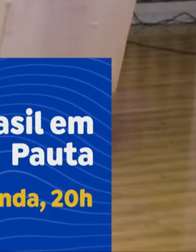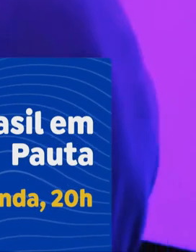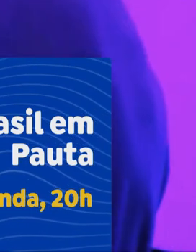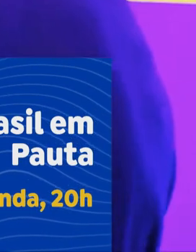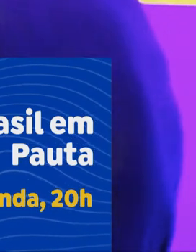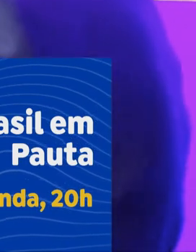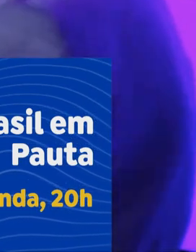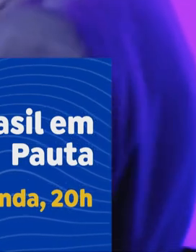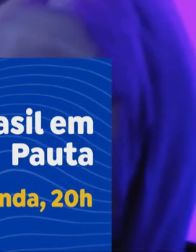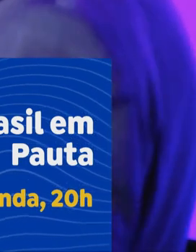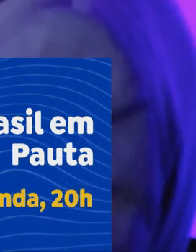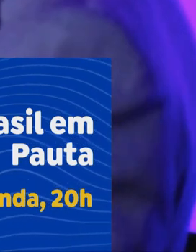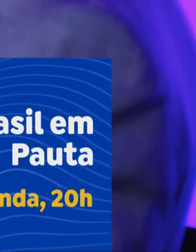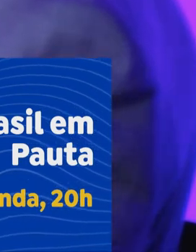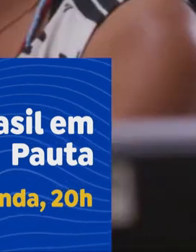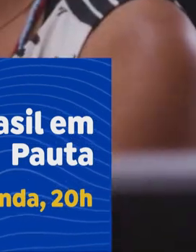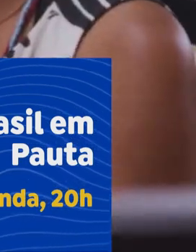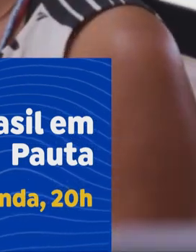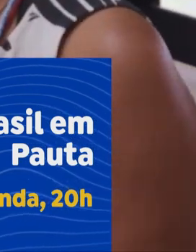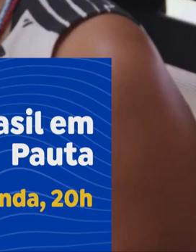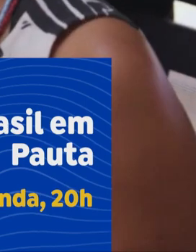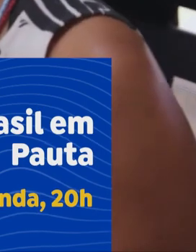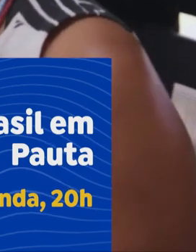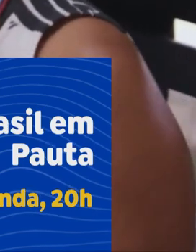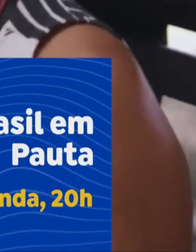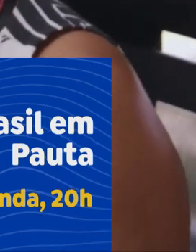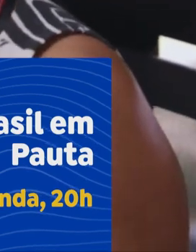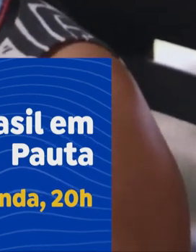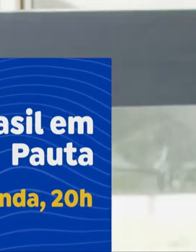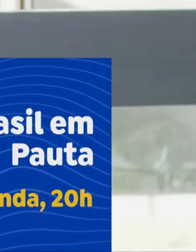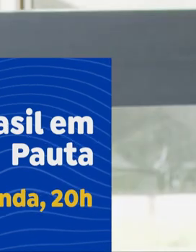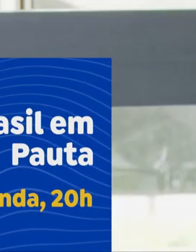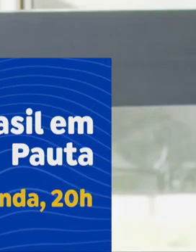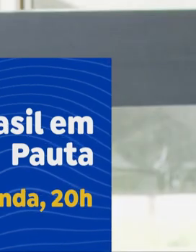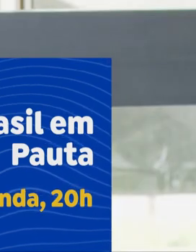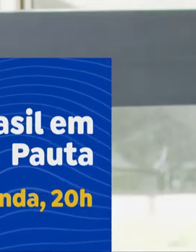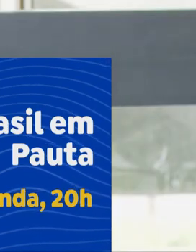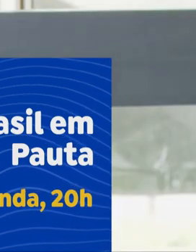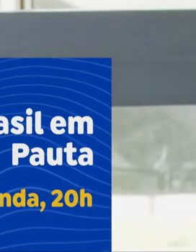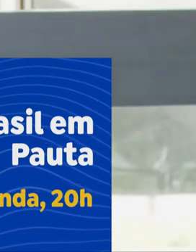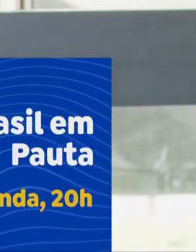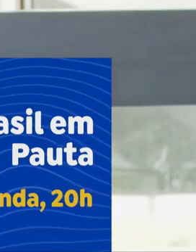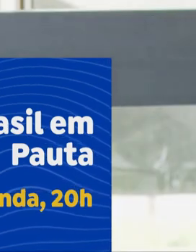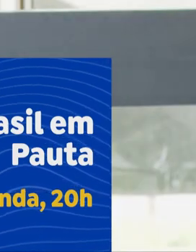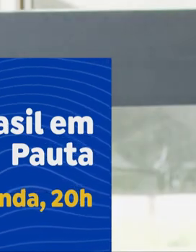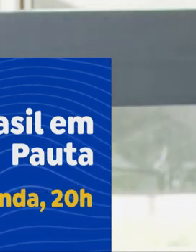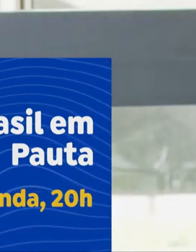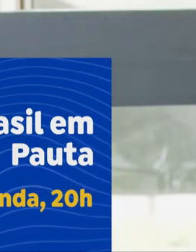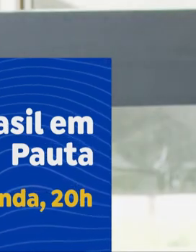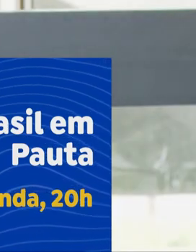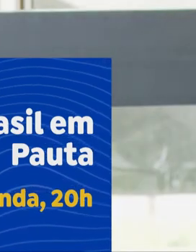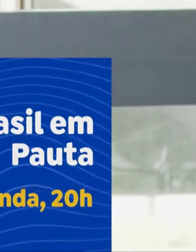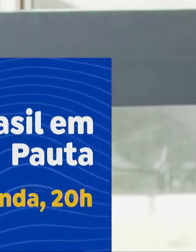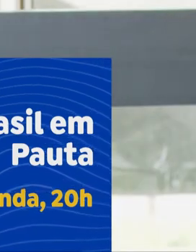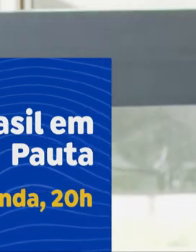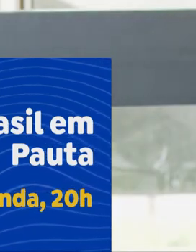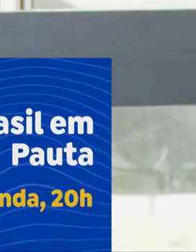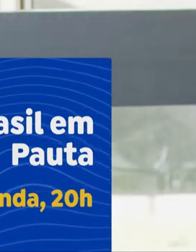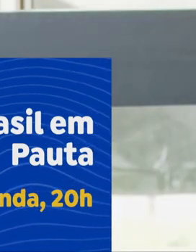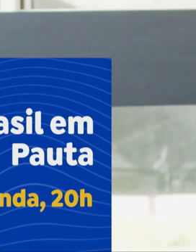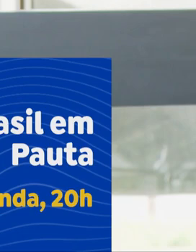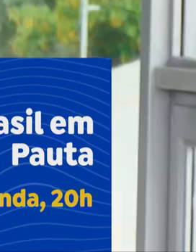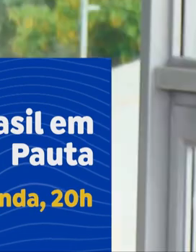pessoas da extrema pobreza. Se elas não tiverem acesso cidadania plena, de fato, a gente vai continuar com o problema de